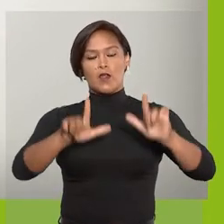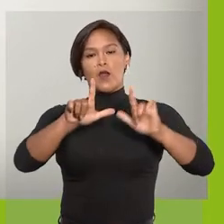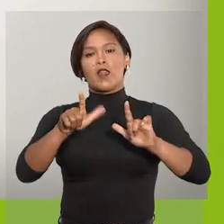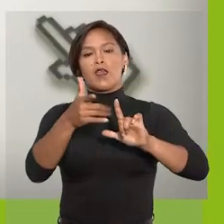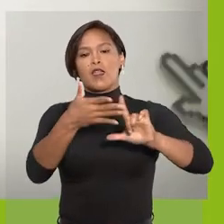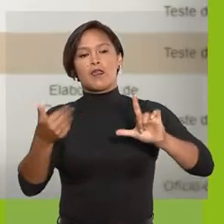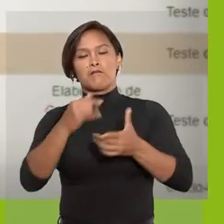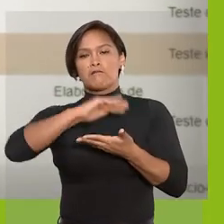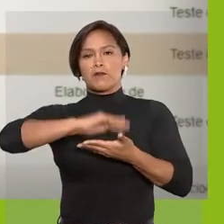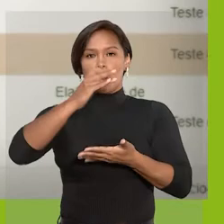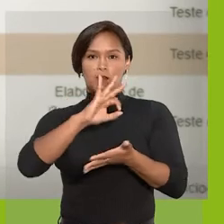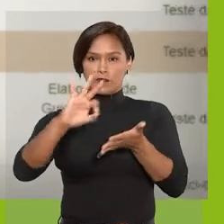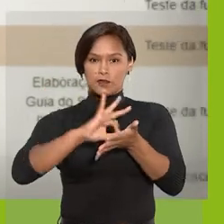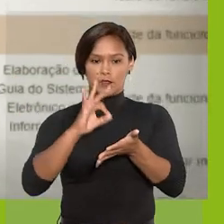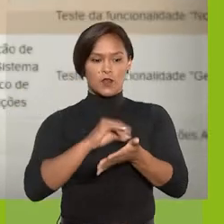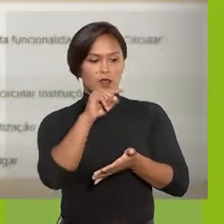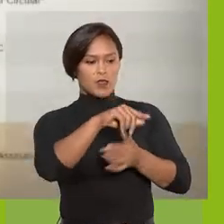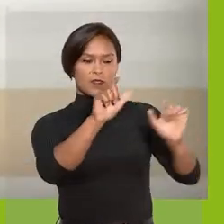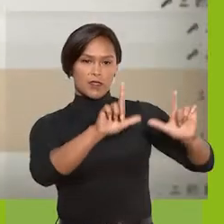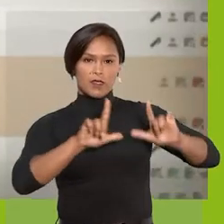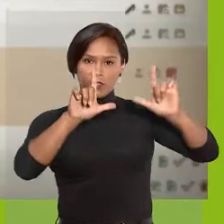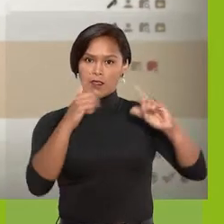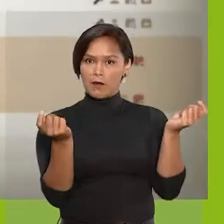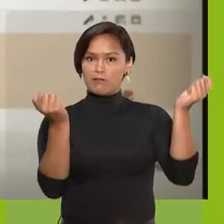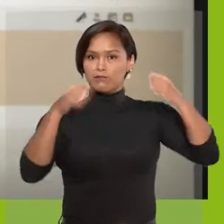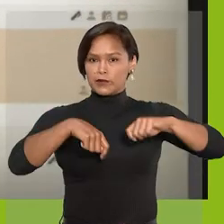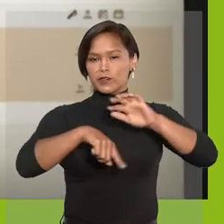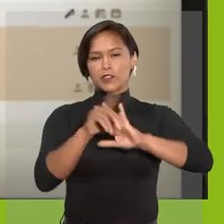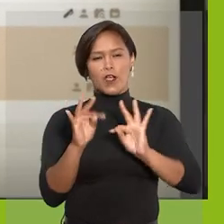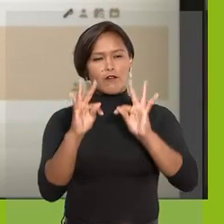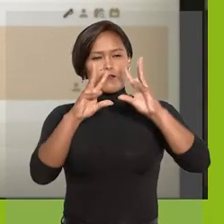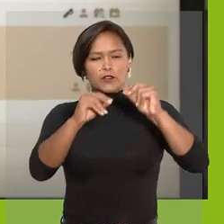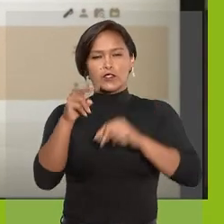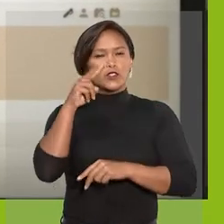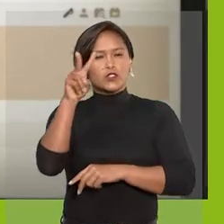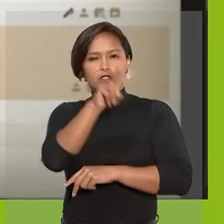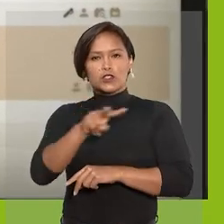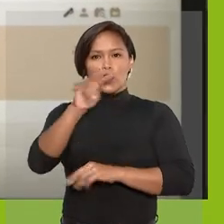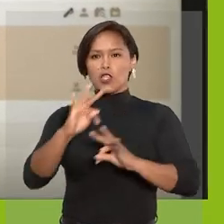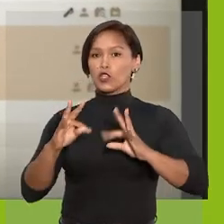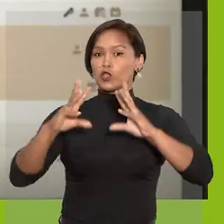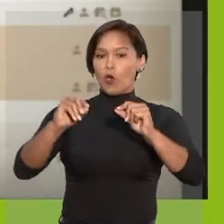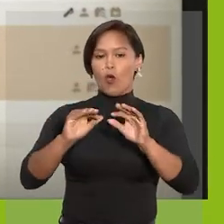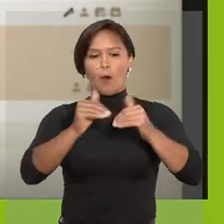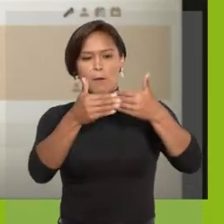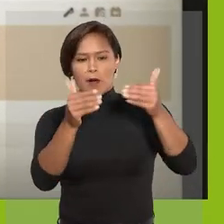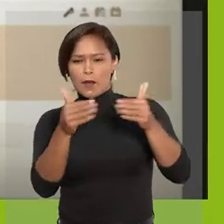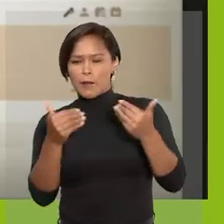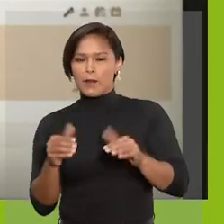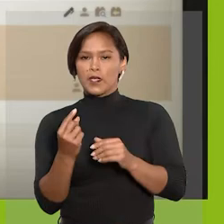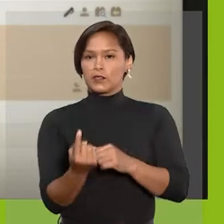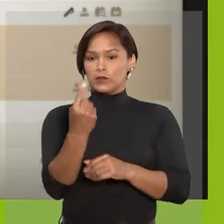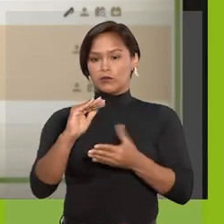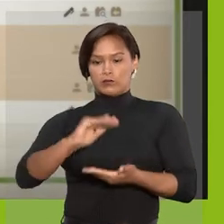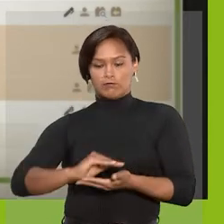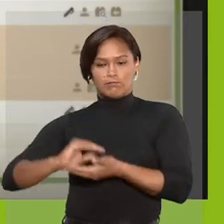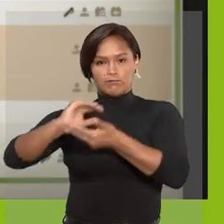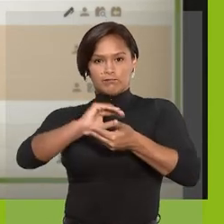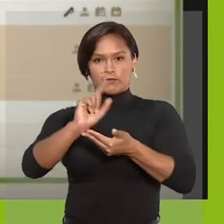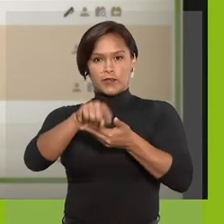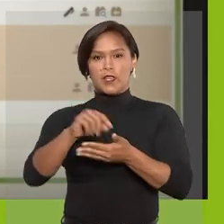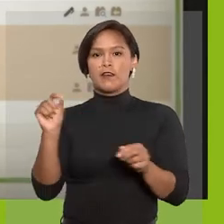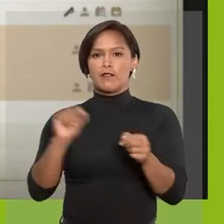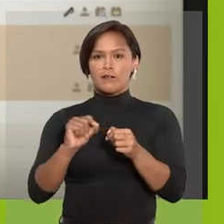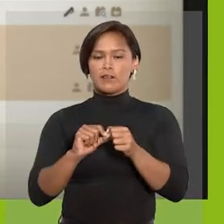blocos de assinatura. Nesta tela é possível visualizar todos os blocos de assinatura abertos em sua unidade e